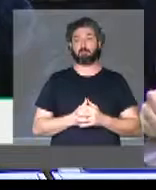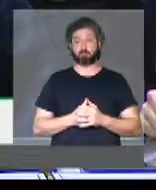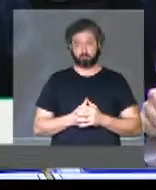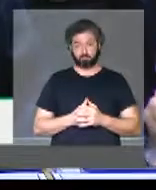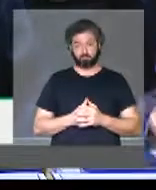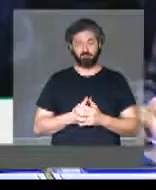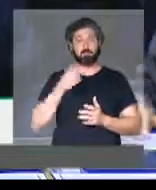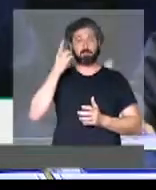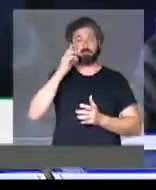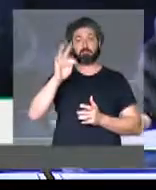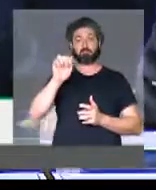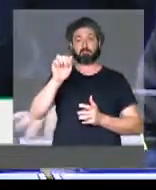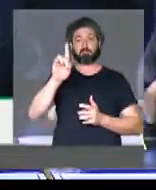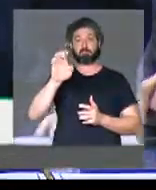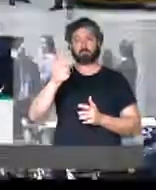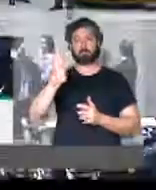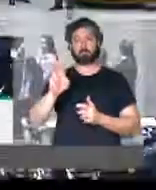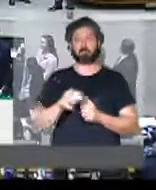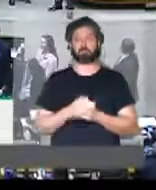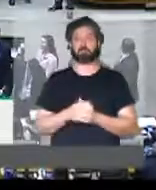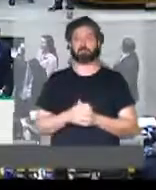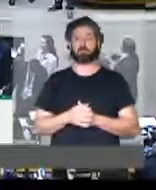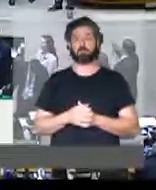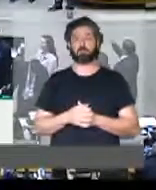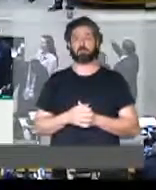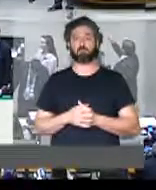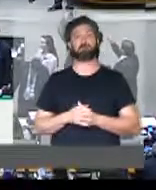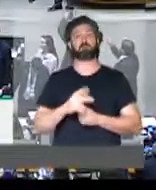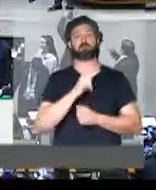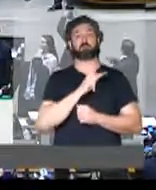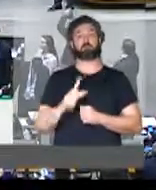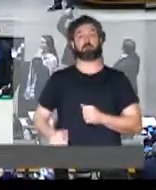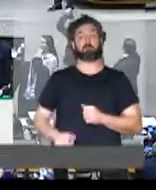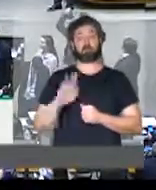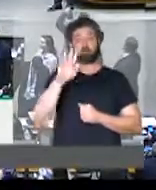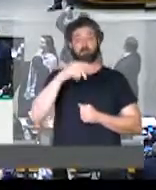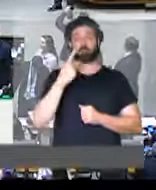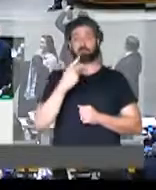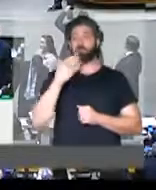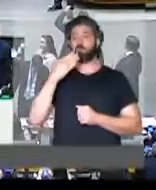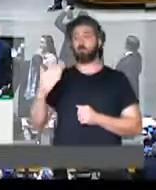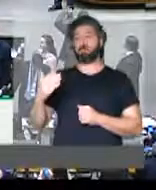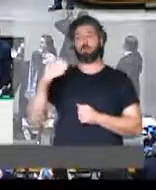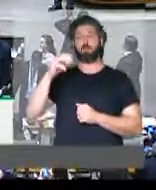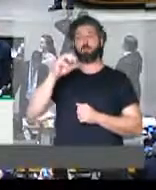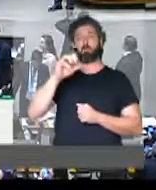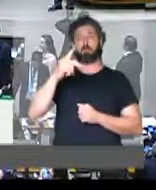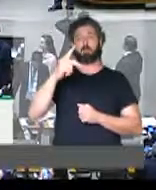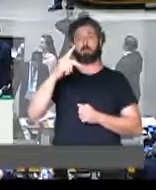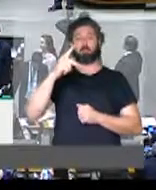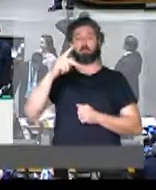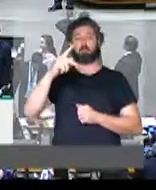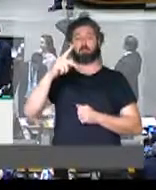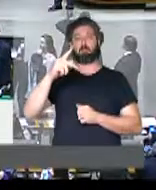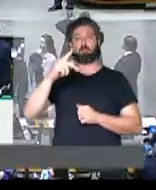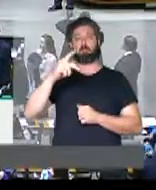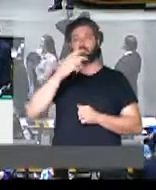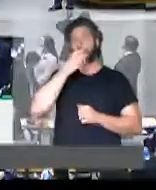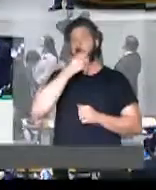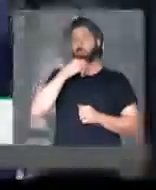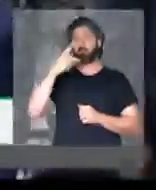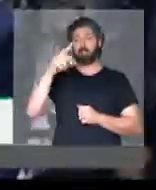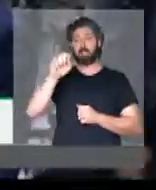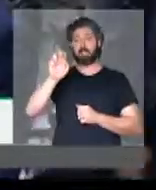Deputado Tadion Senhor Presidente, eu gostaria aqui em nome do Partido Socialista Brasileiro também de